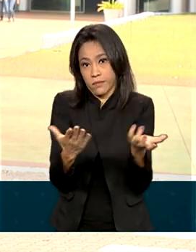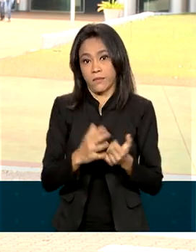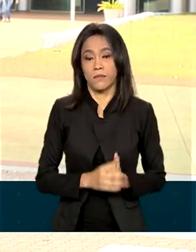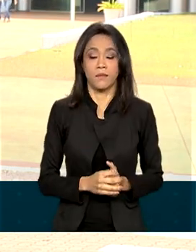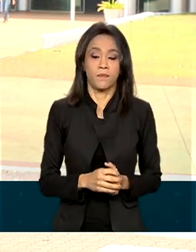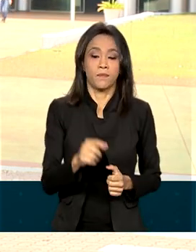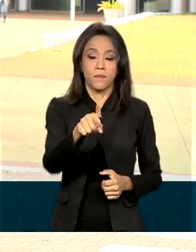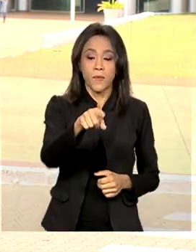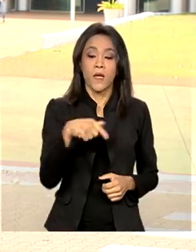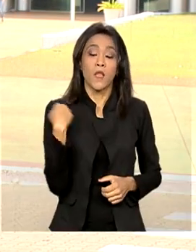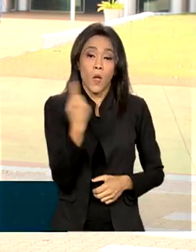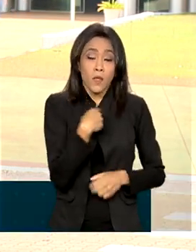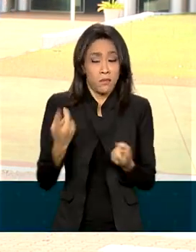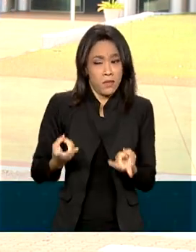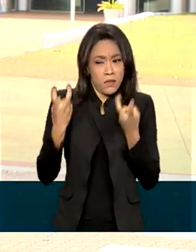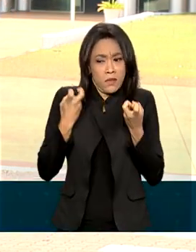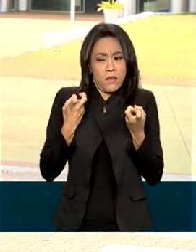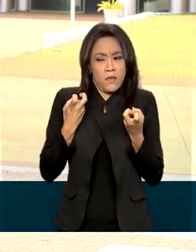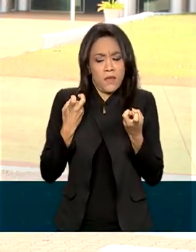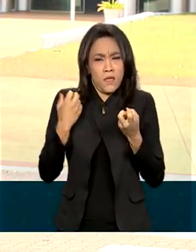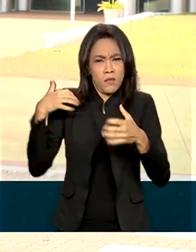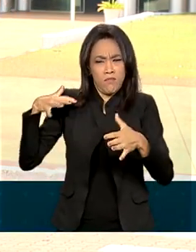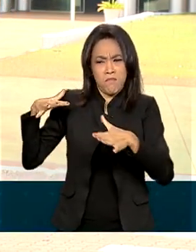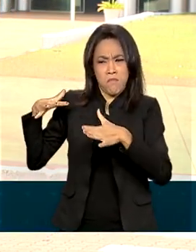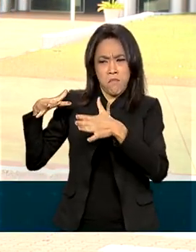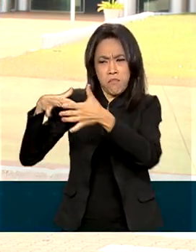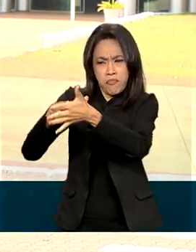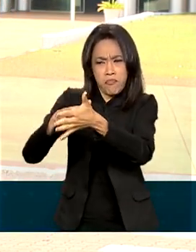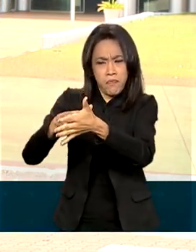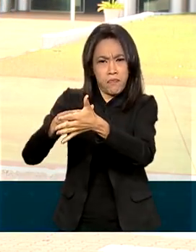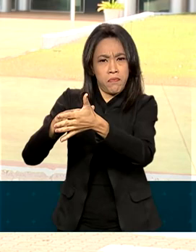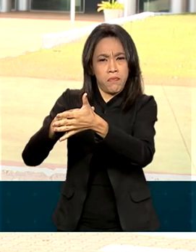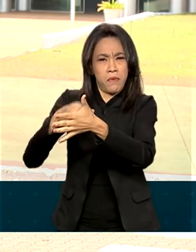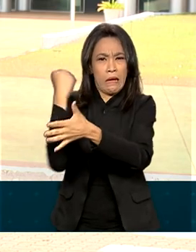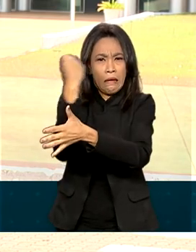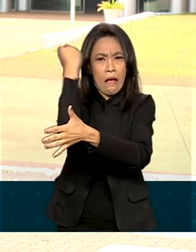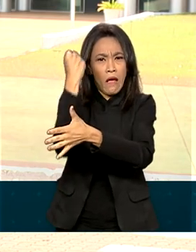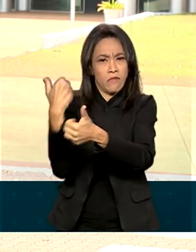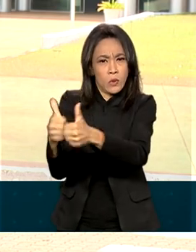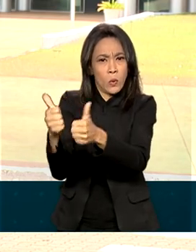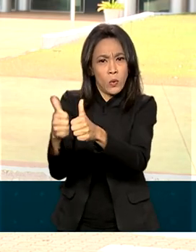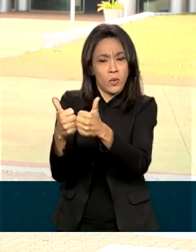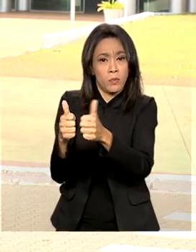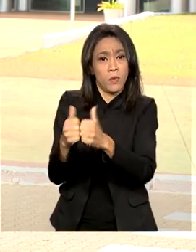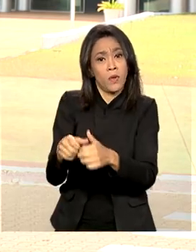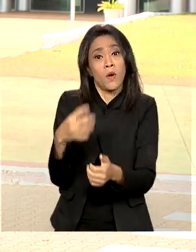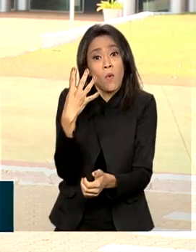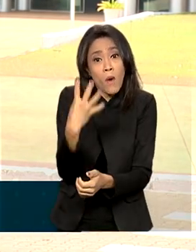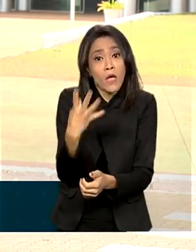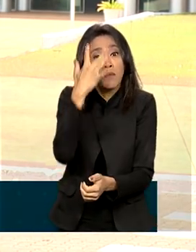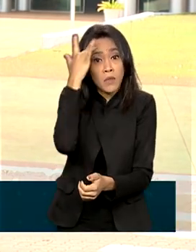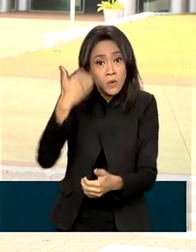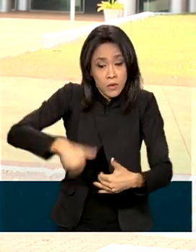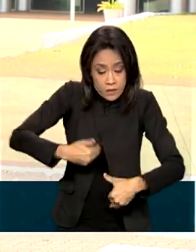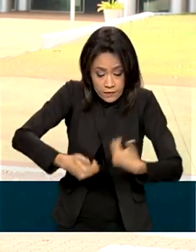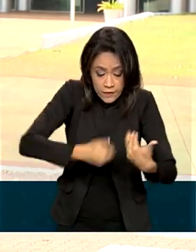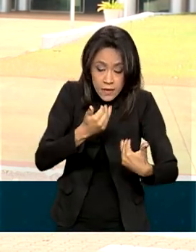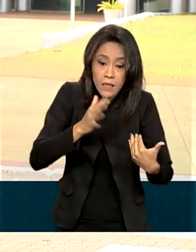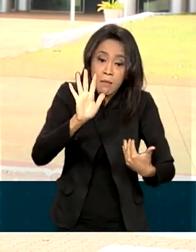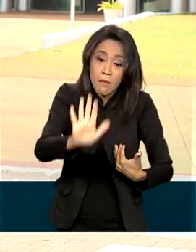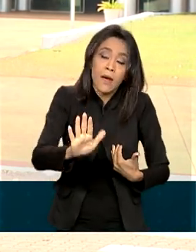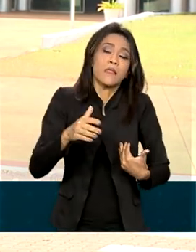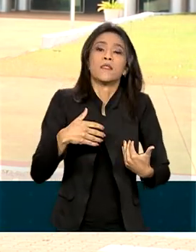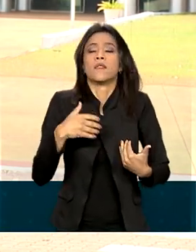percebe que a cada acidente grave, em média, 4 pessoas são feridas. Mas quando esse acidente